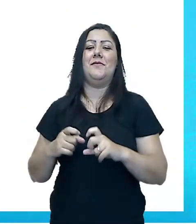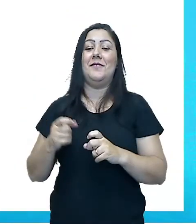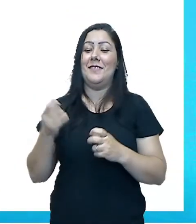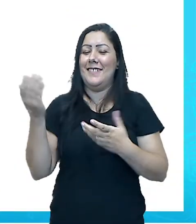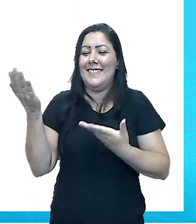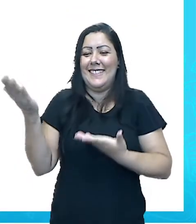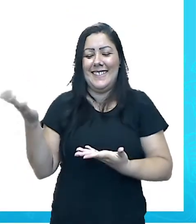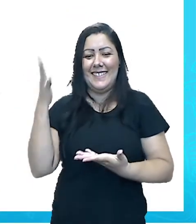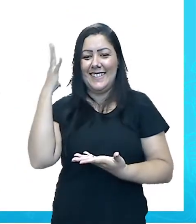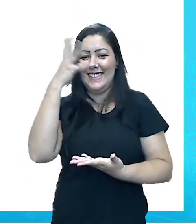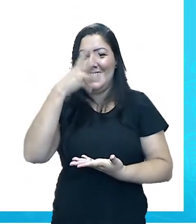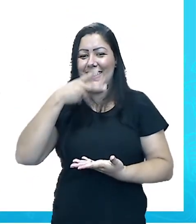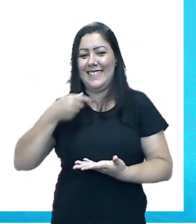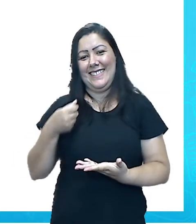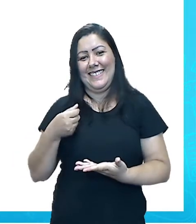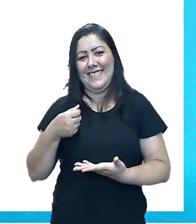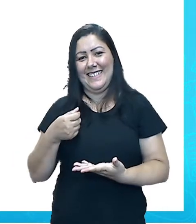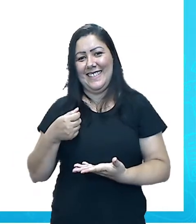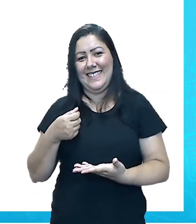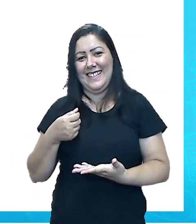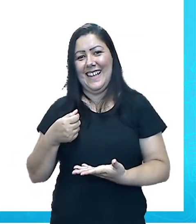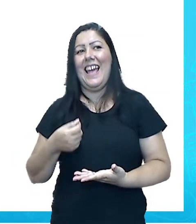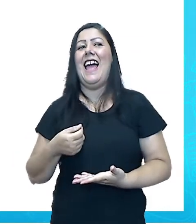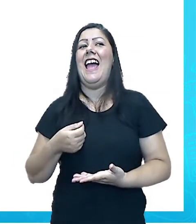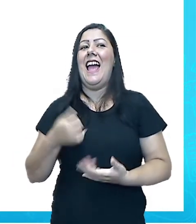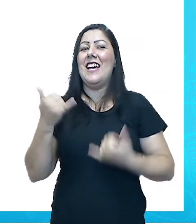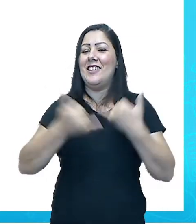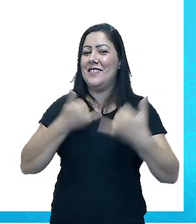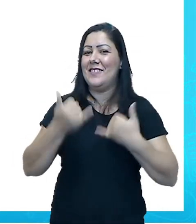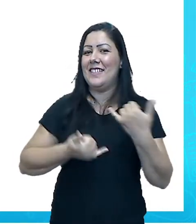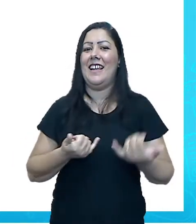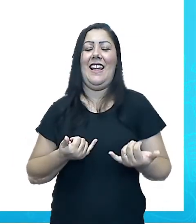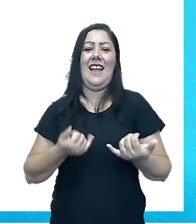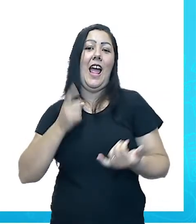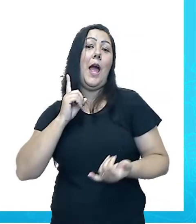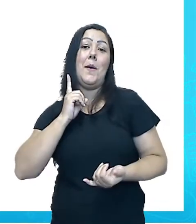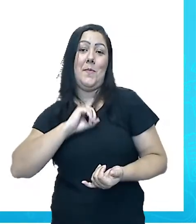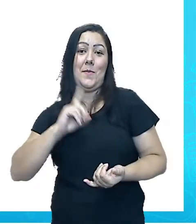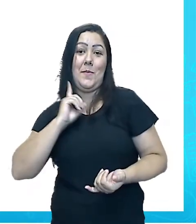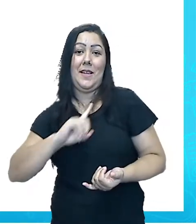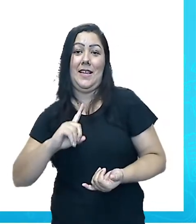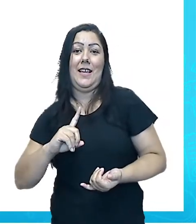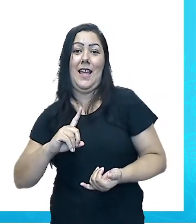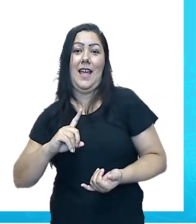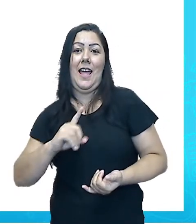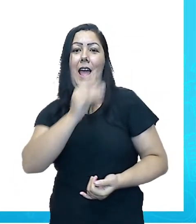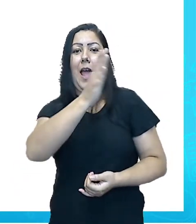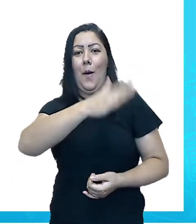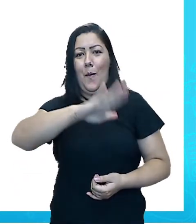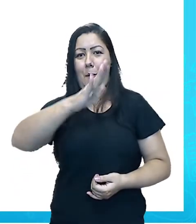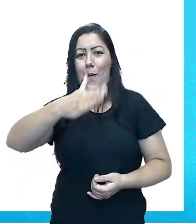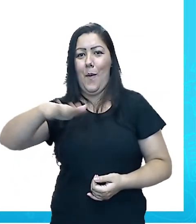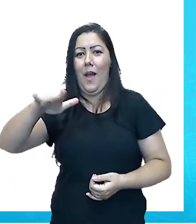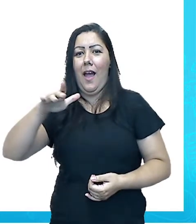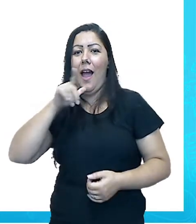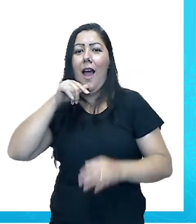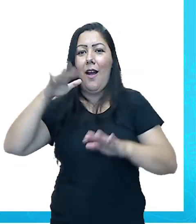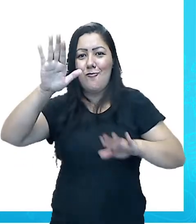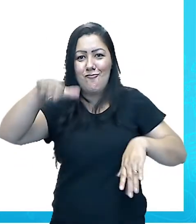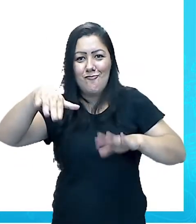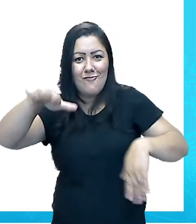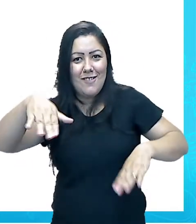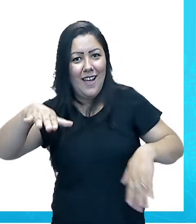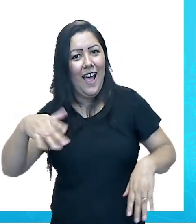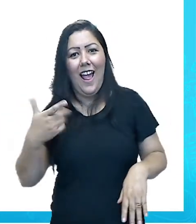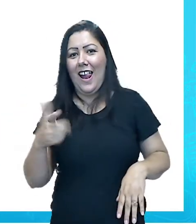brinca que Minas Gerais não tem mar, mas aqui nós temos o mar da Chica da Silva. Mas,